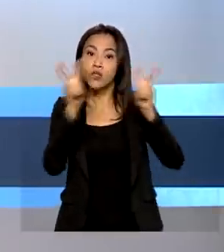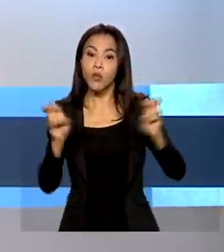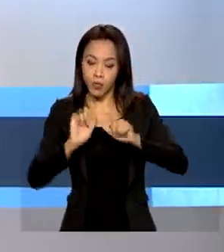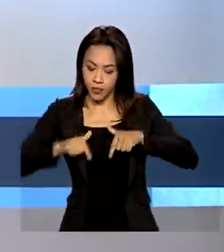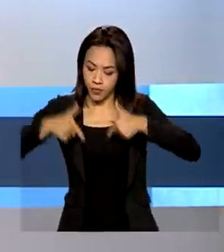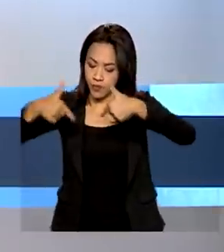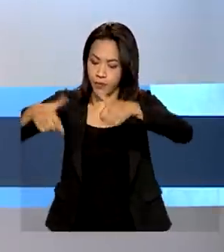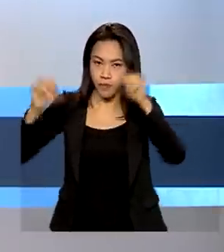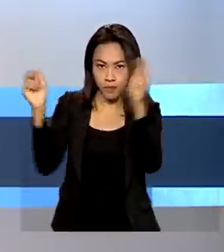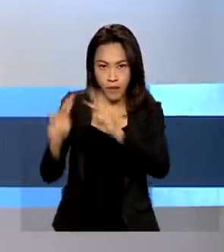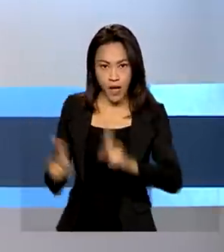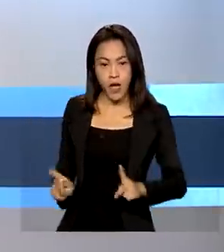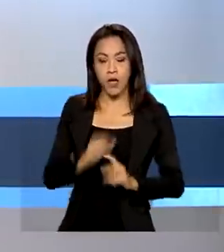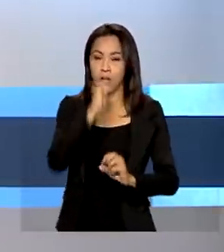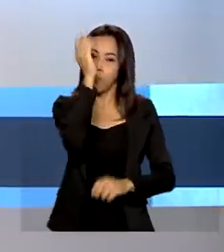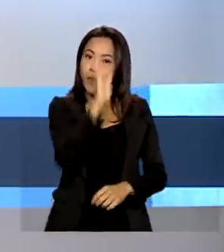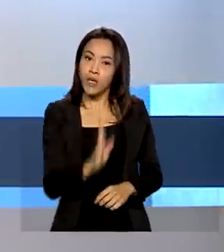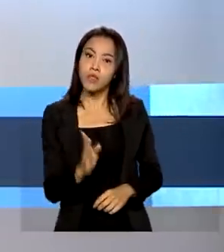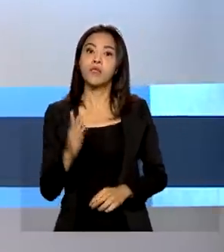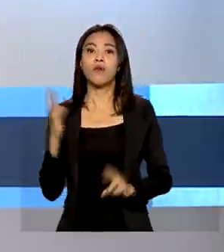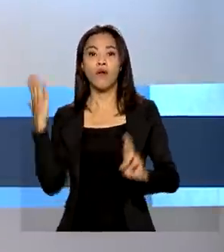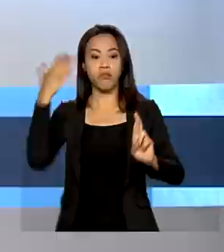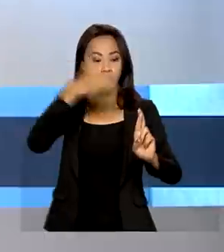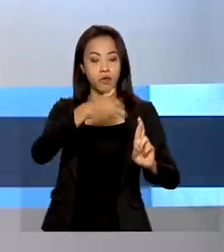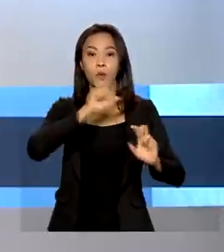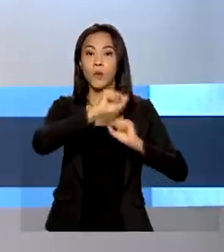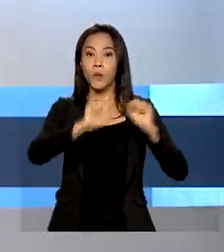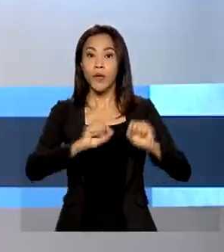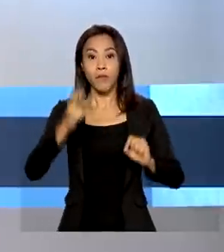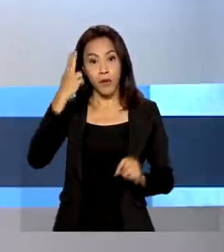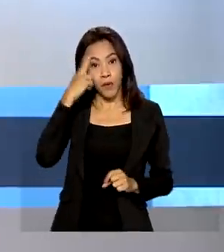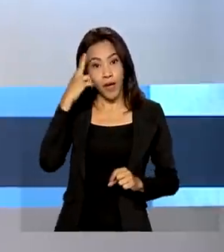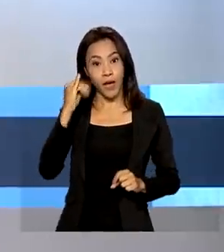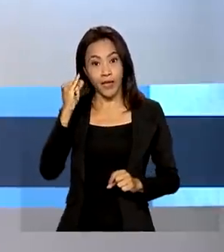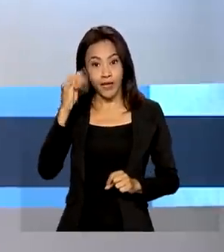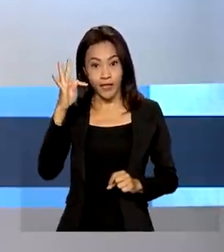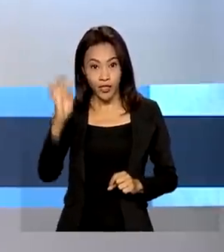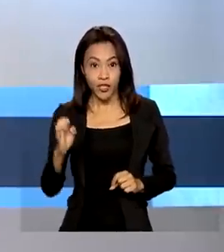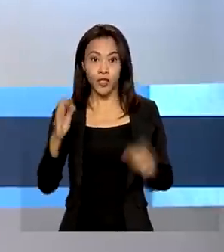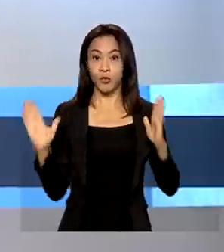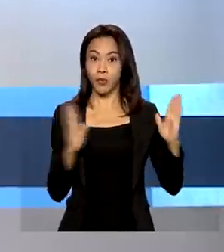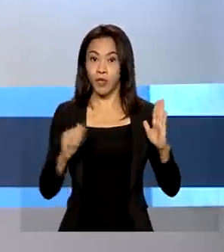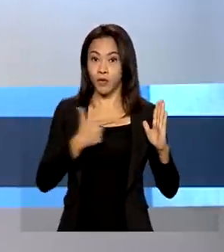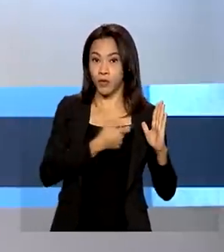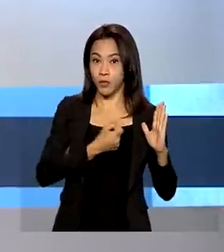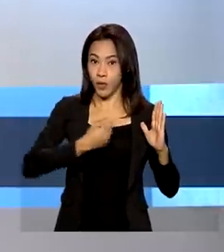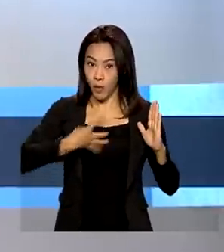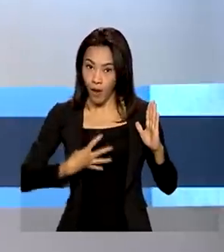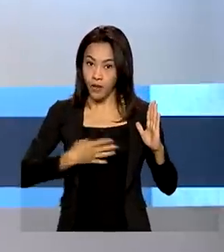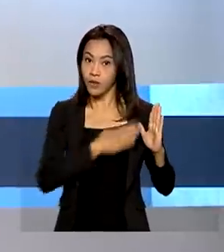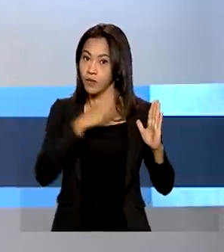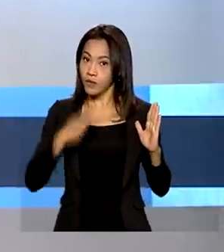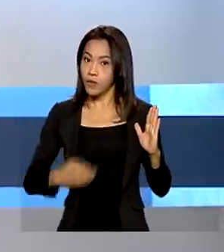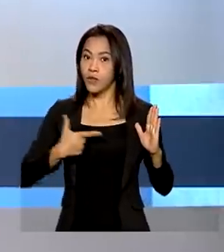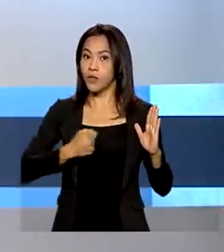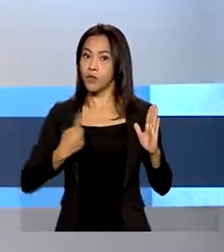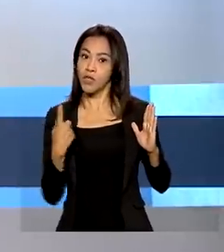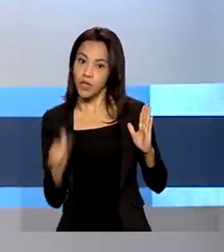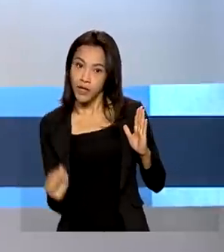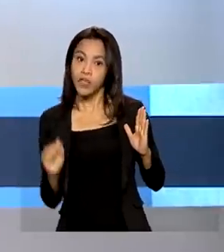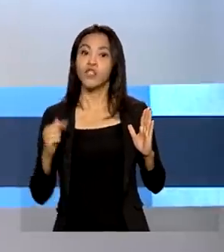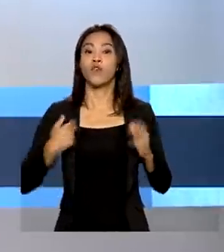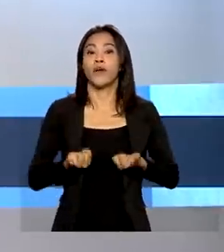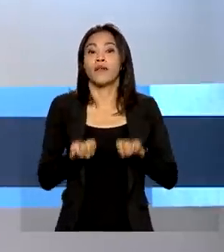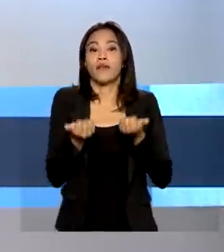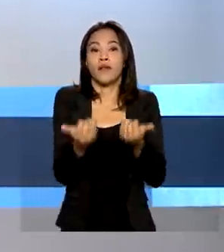Brasil liderou a missão das Nações Unidas para a estabilização do Haiti entre 2004 e 2017, quando foram empregados 37